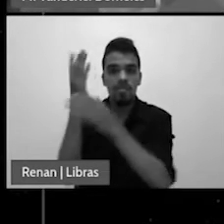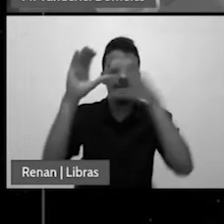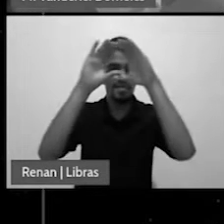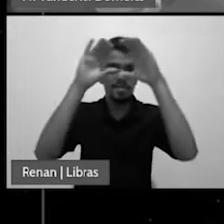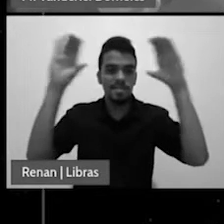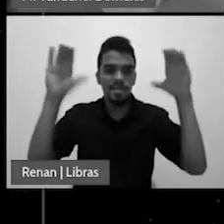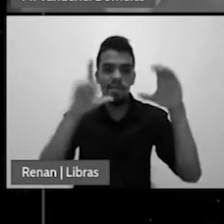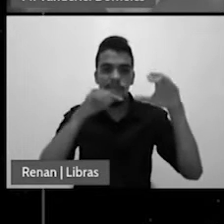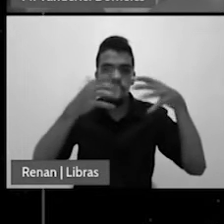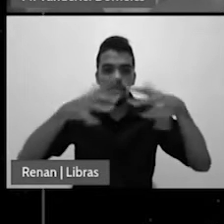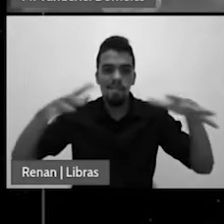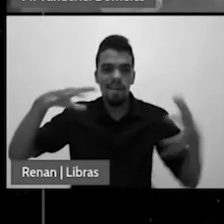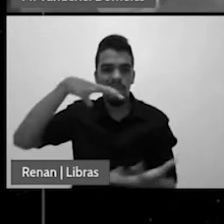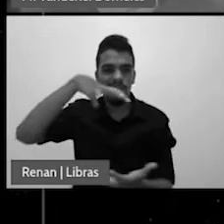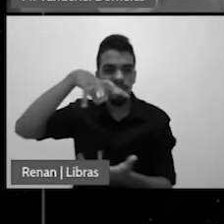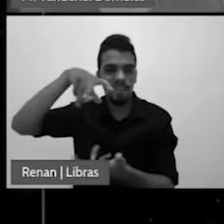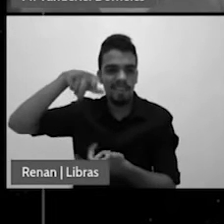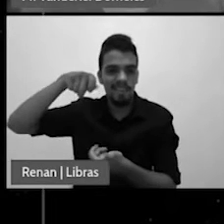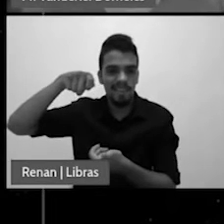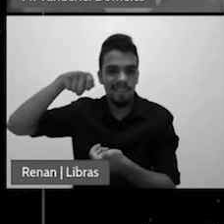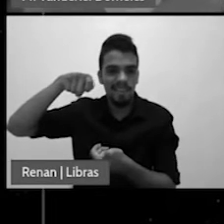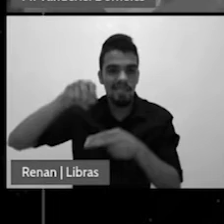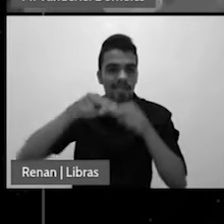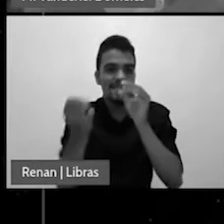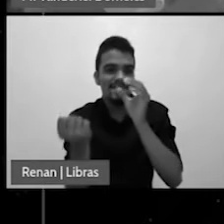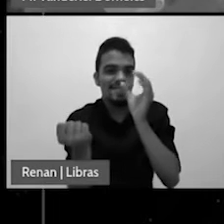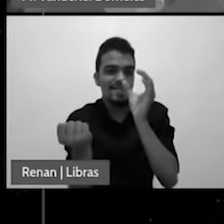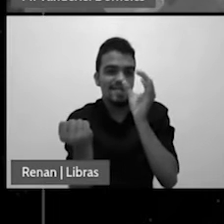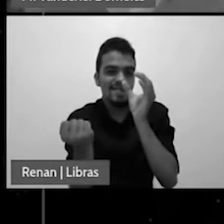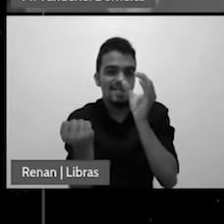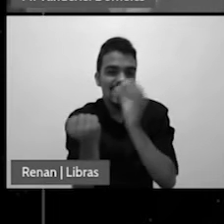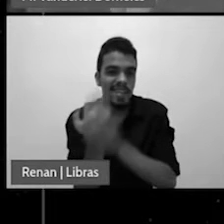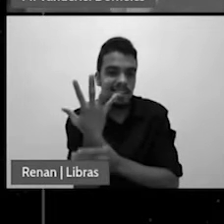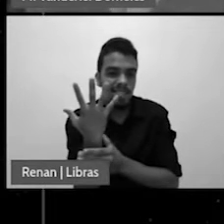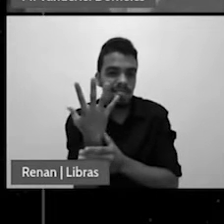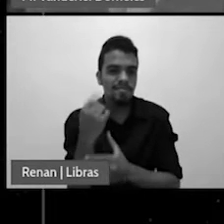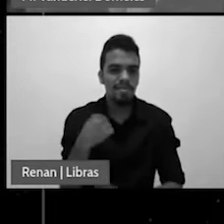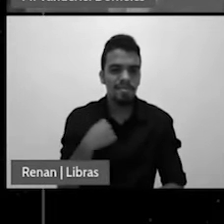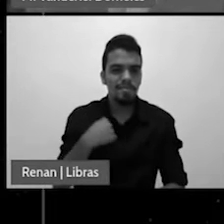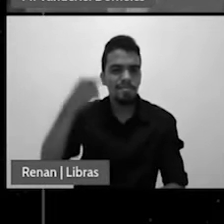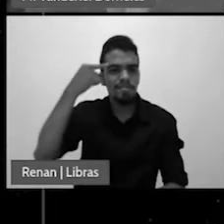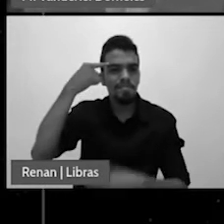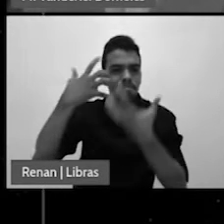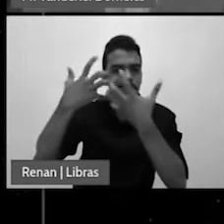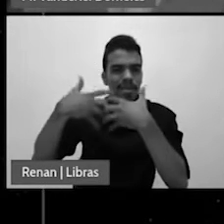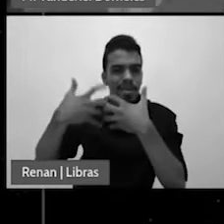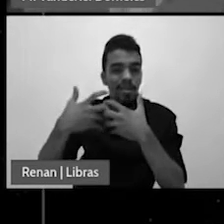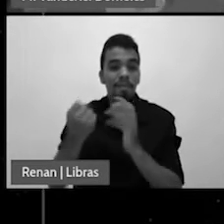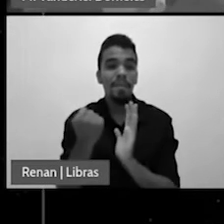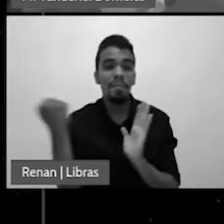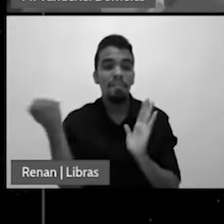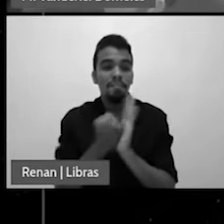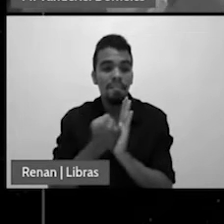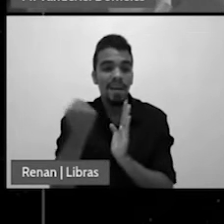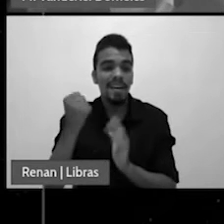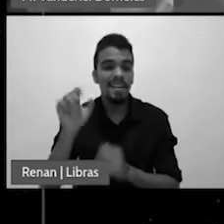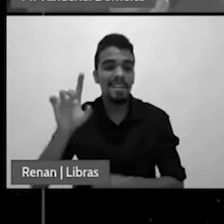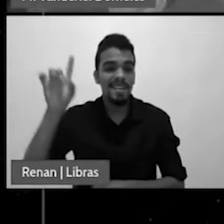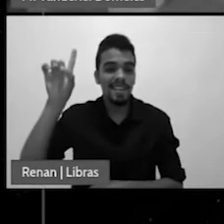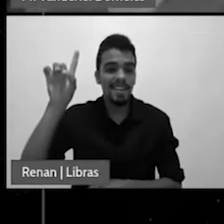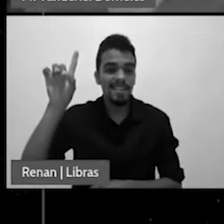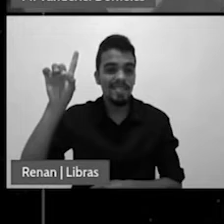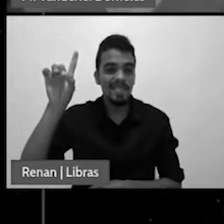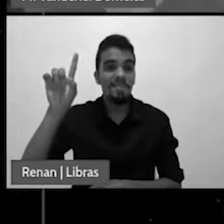quando a criação é colocada assim, em perspectiva, isto sugere para nós que o selo de Deus aqui é, de fato, o sinal da